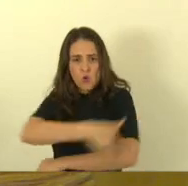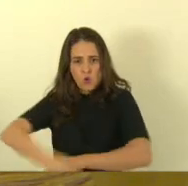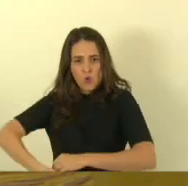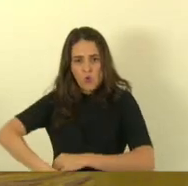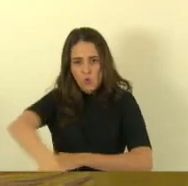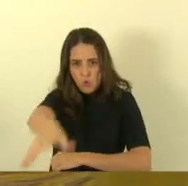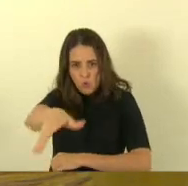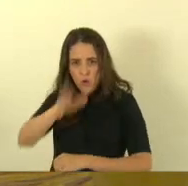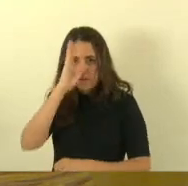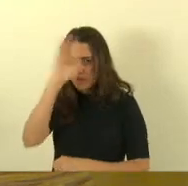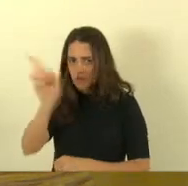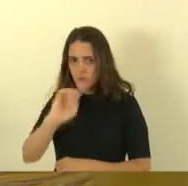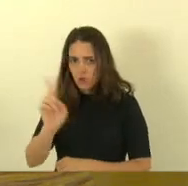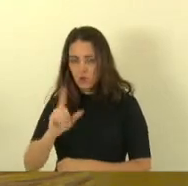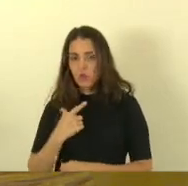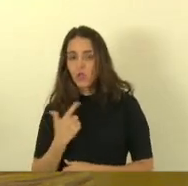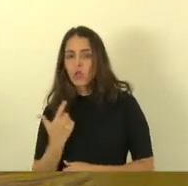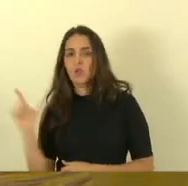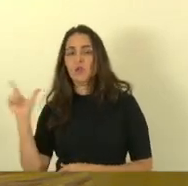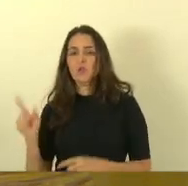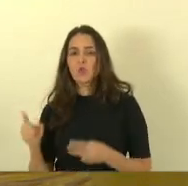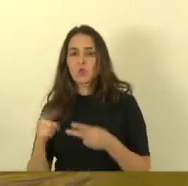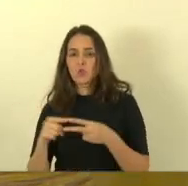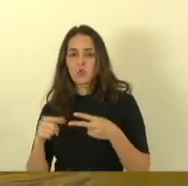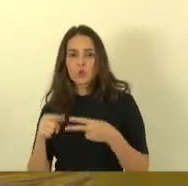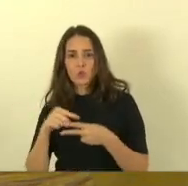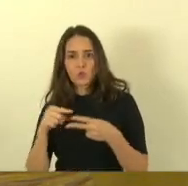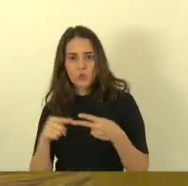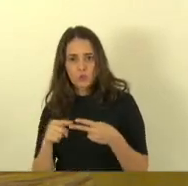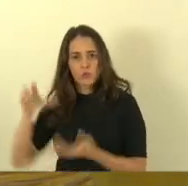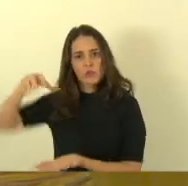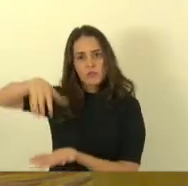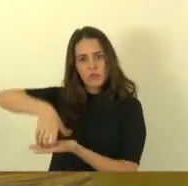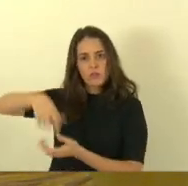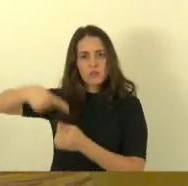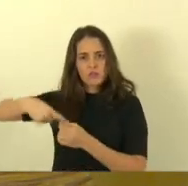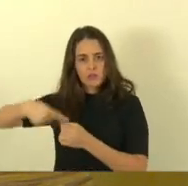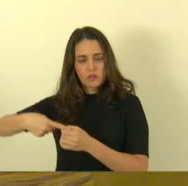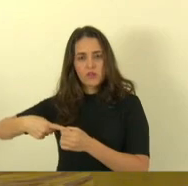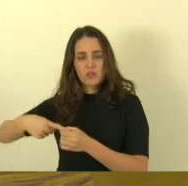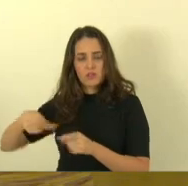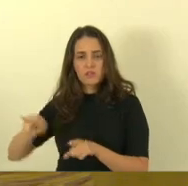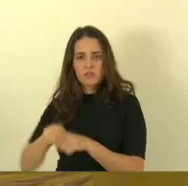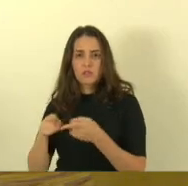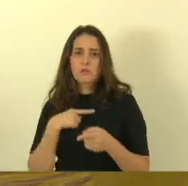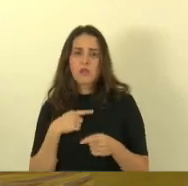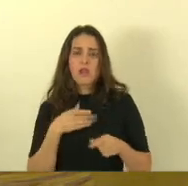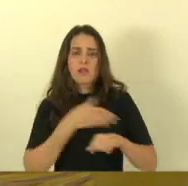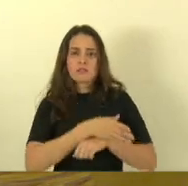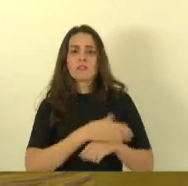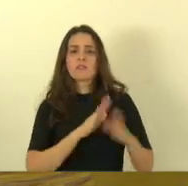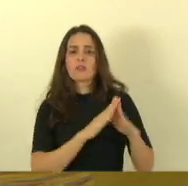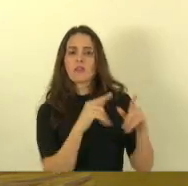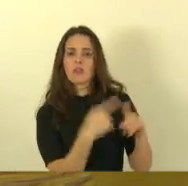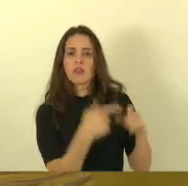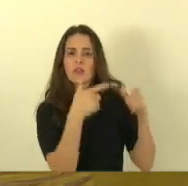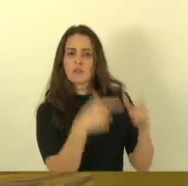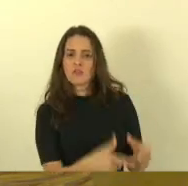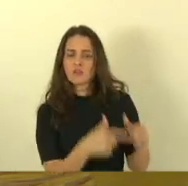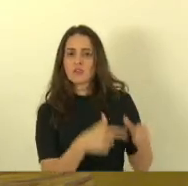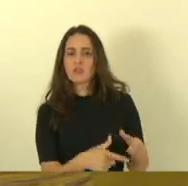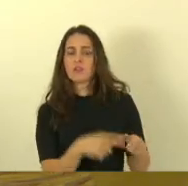atenda também duas ruas, duas ESs que são transversais dentro de Vila Paulista e também o acesso à igreja que é uma,